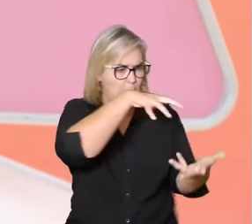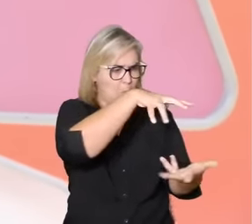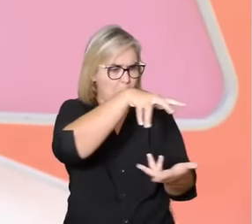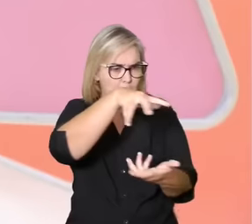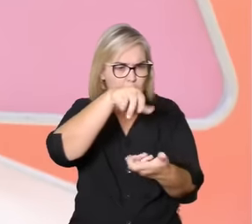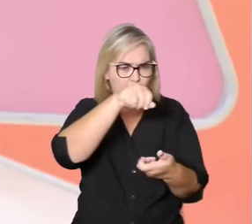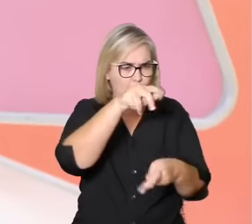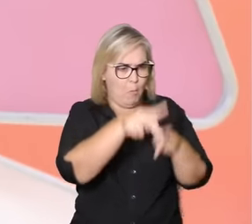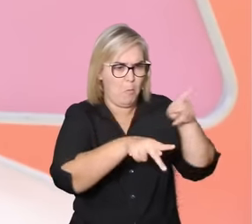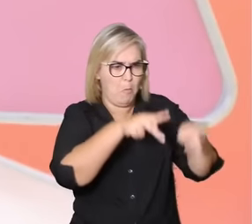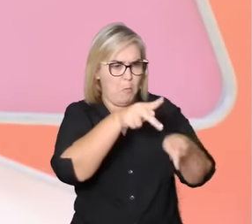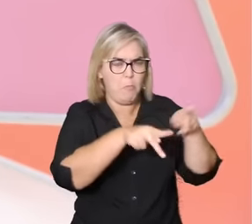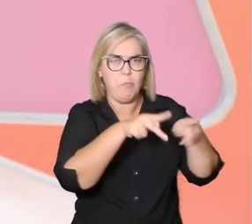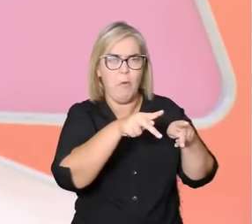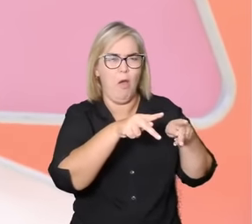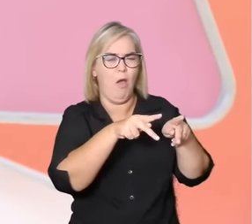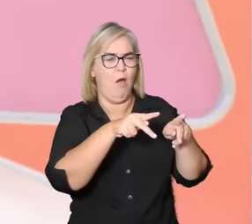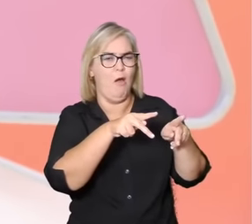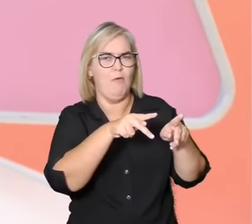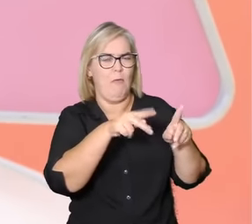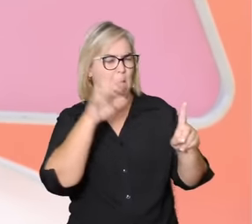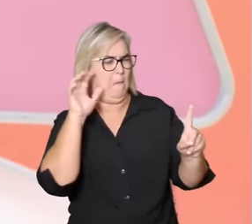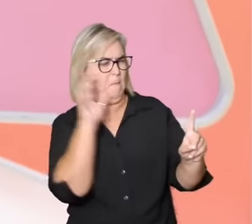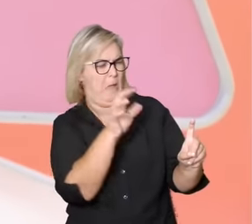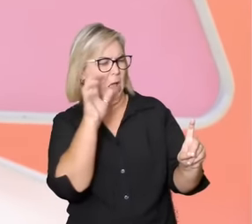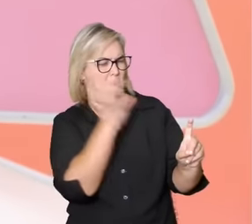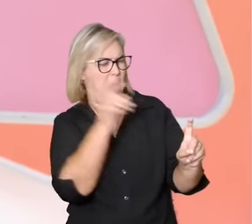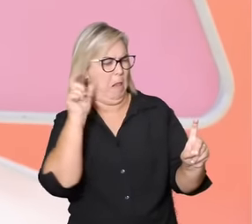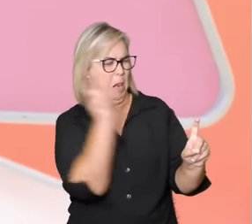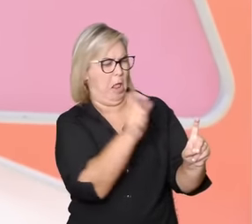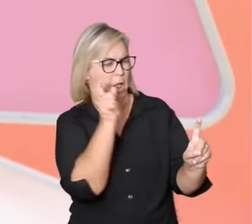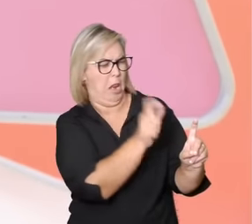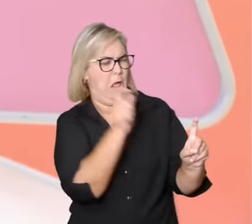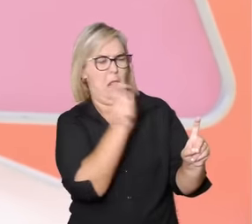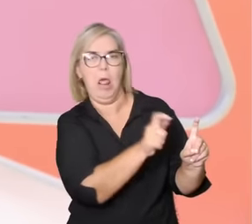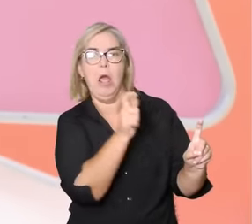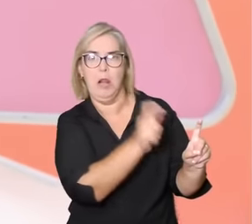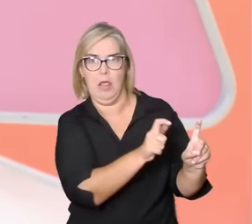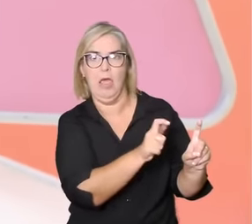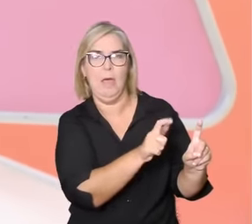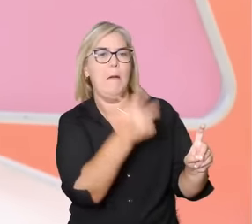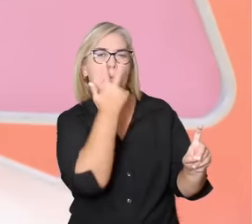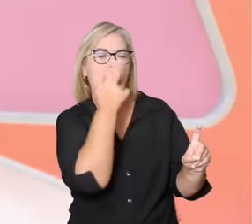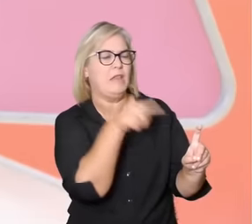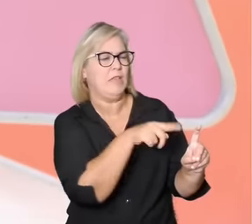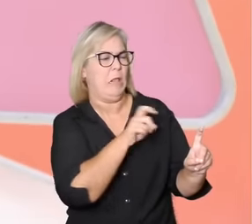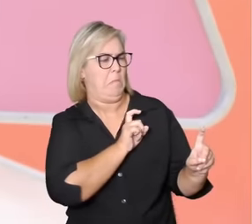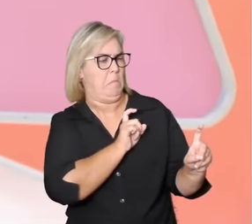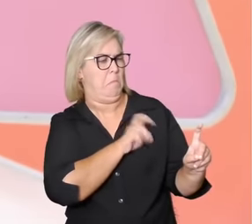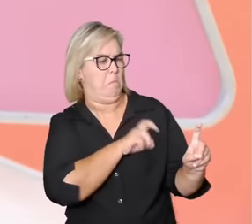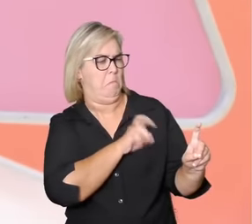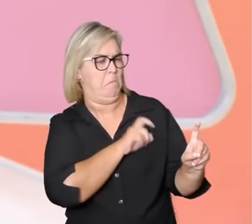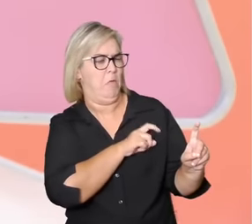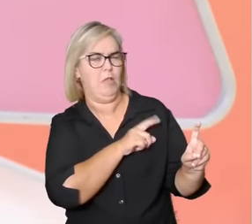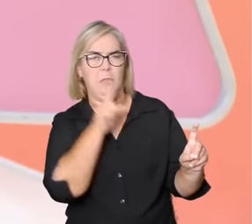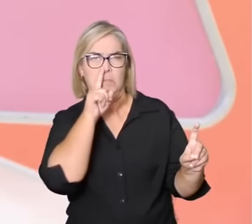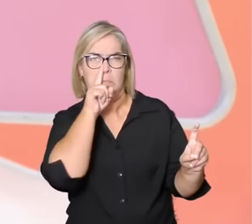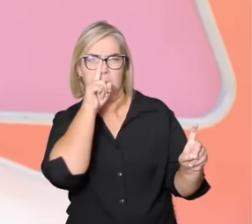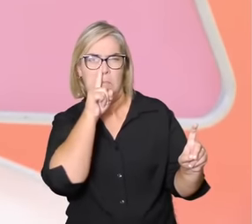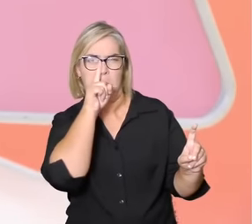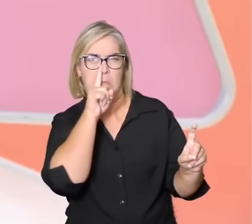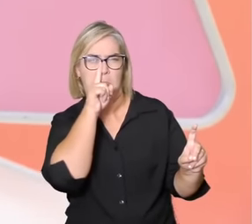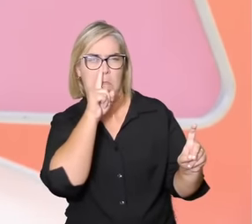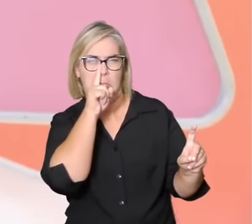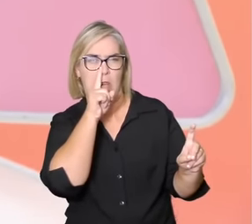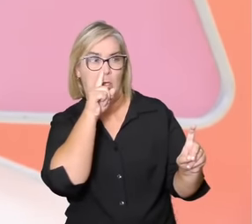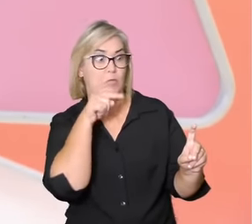povo e a terra, classificando os frutos da terra como espinhos e ervas daninhas e impondo aos condenados que não